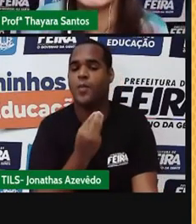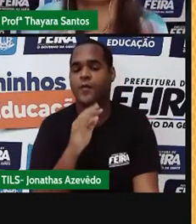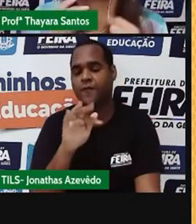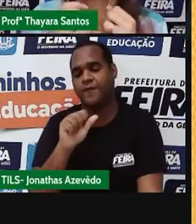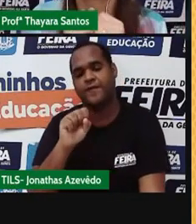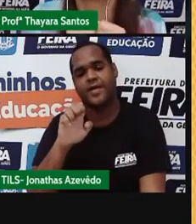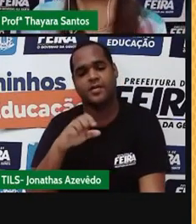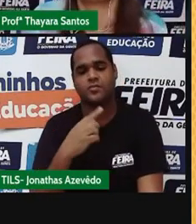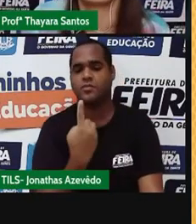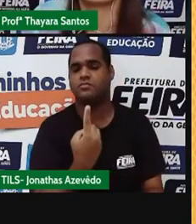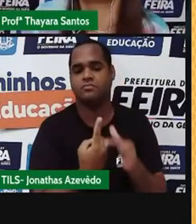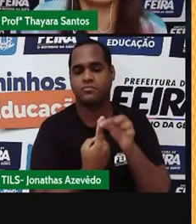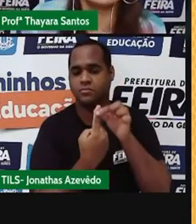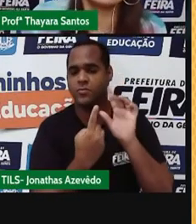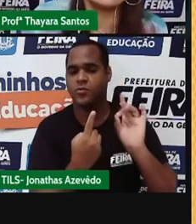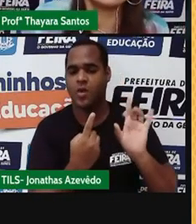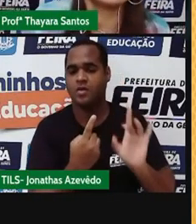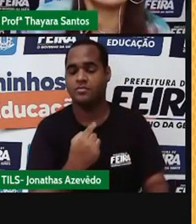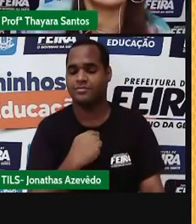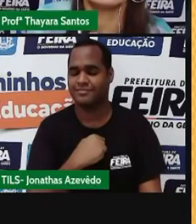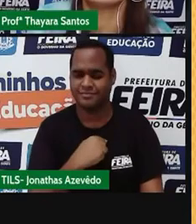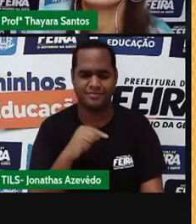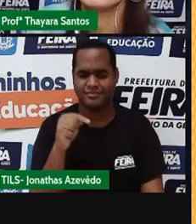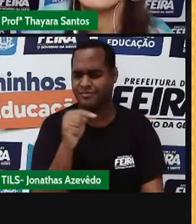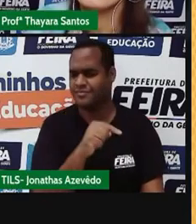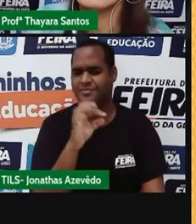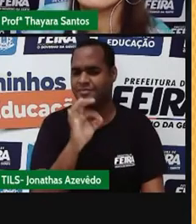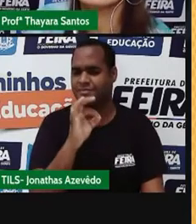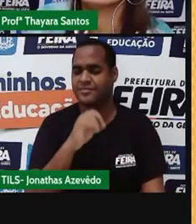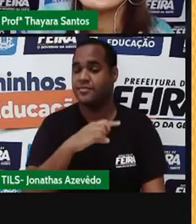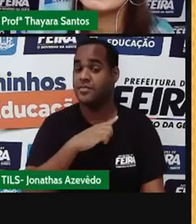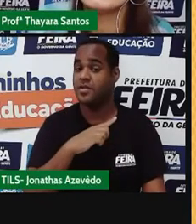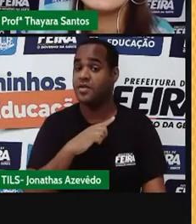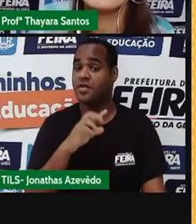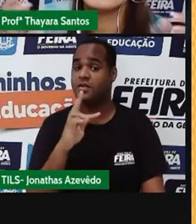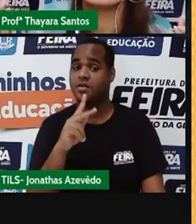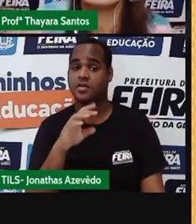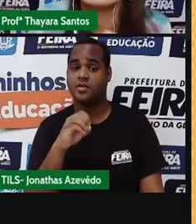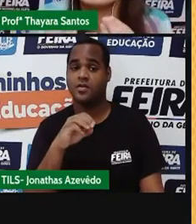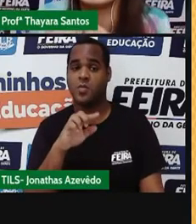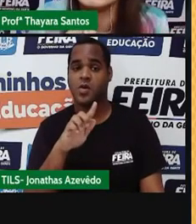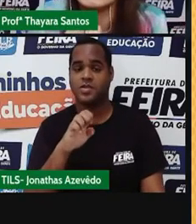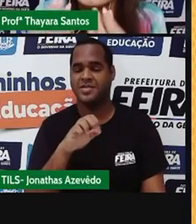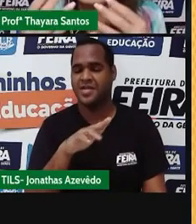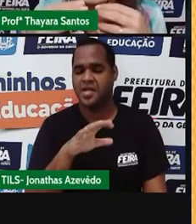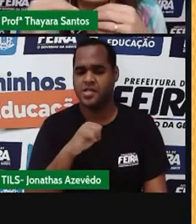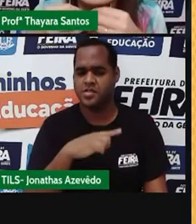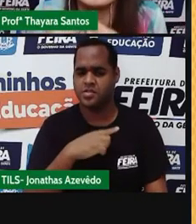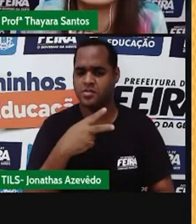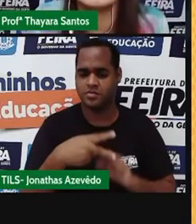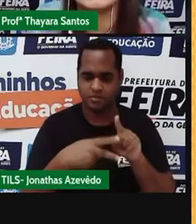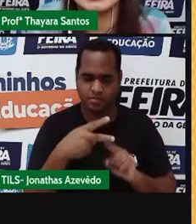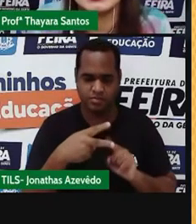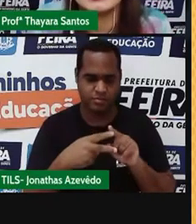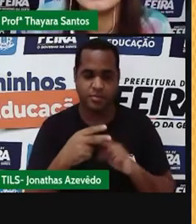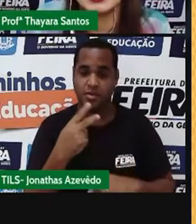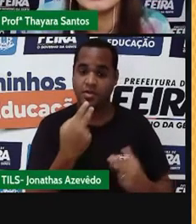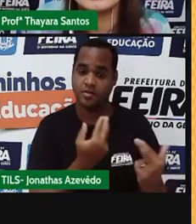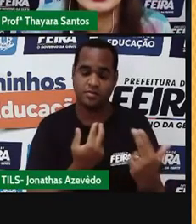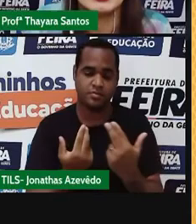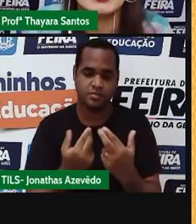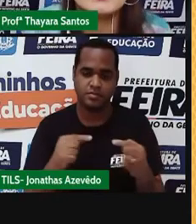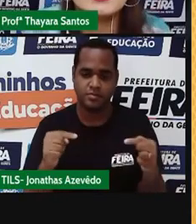imúnica. E nesse caso, a gente diz que tem uma mistura homogênea, porque as duas substâncias ficam iguais ali naquele